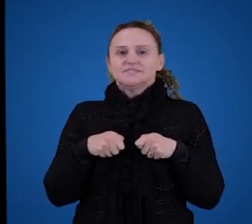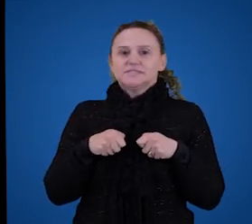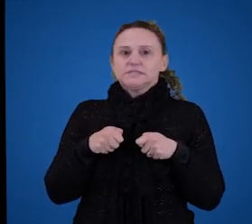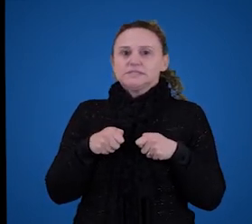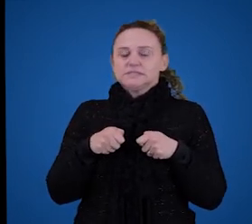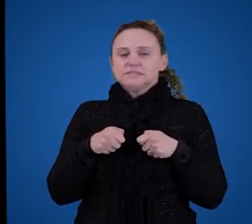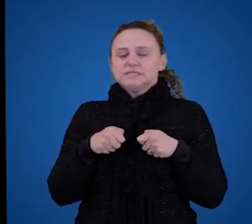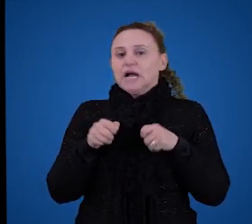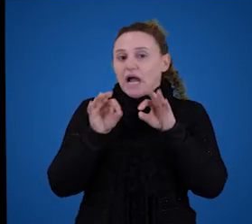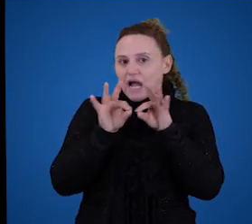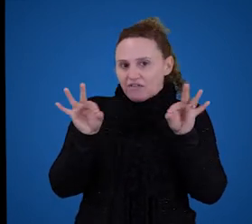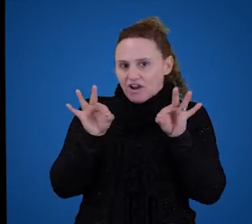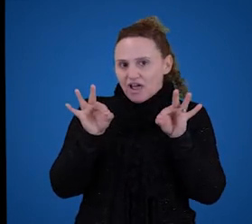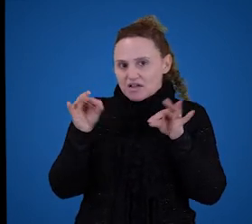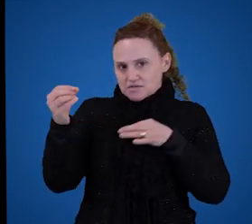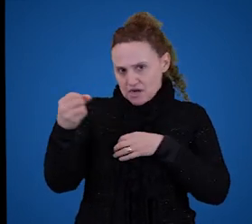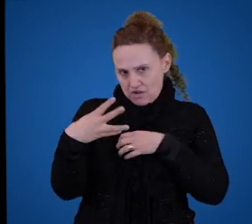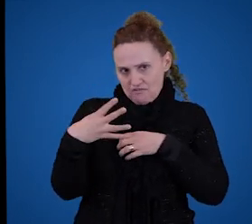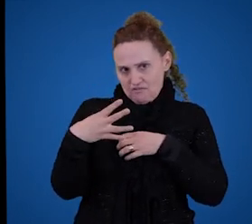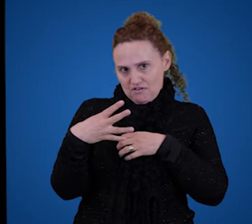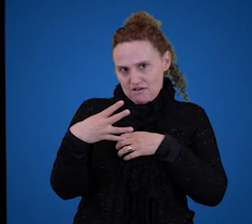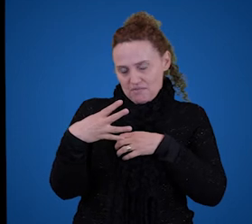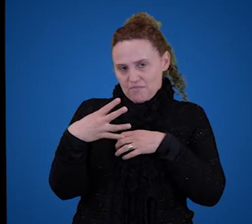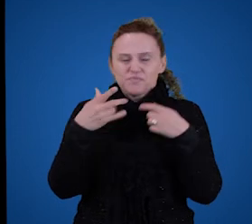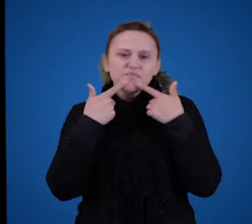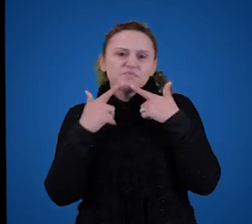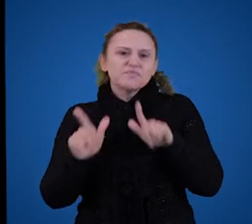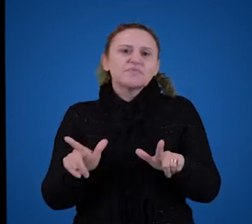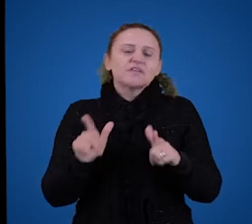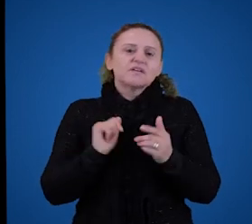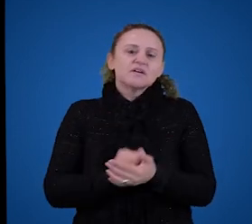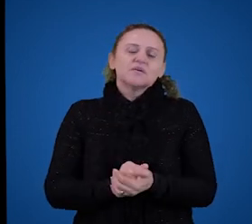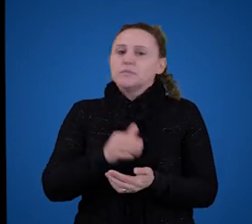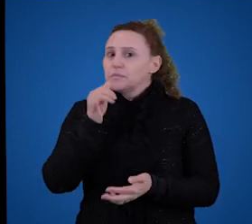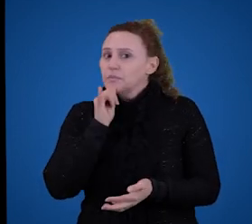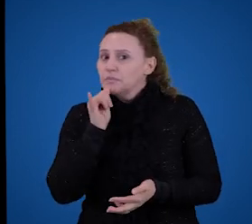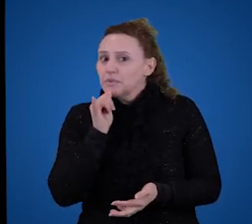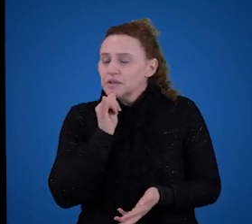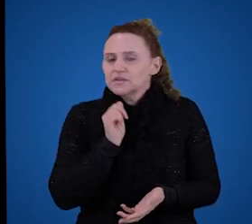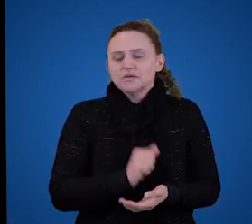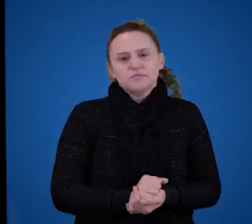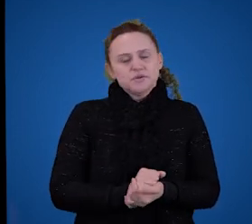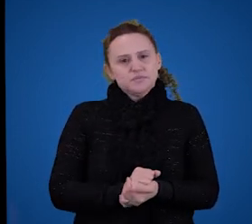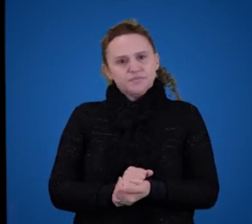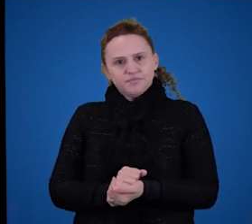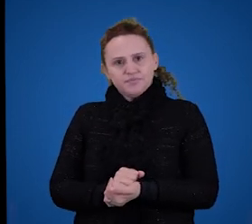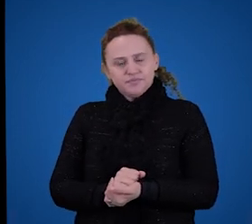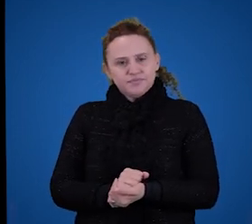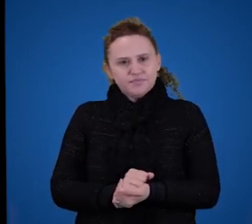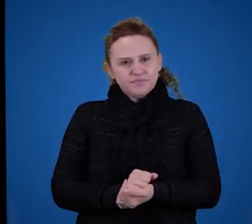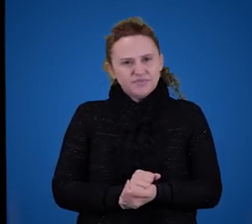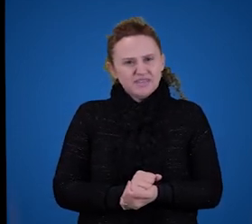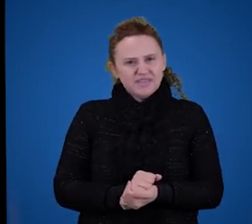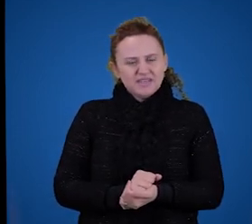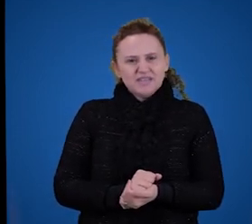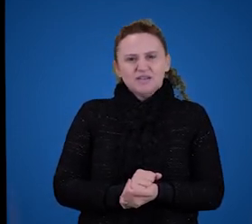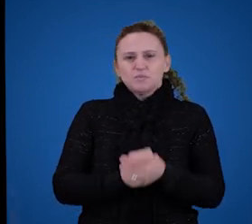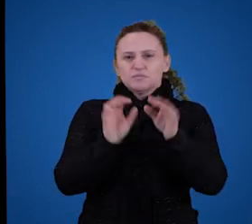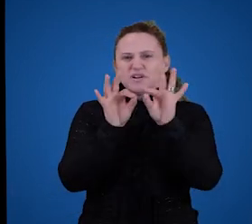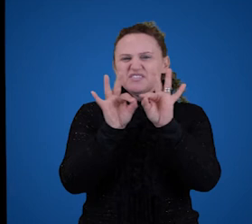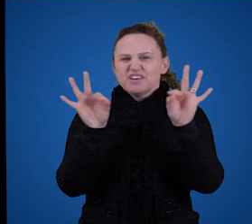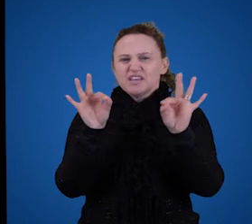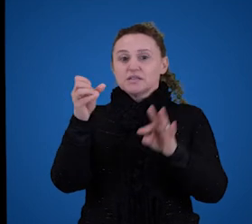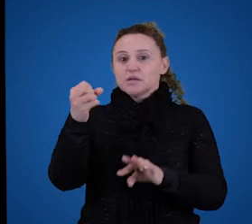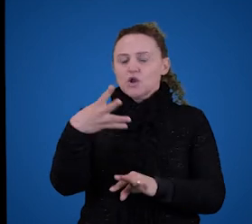explicada pela habilidade de falar uma língua. Por exemplo, pode ser o caso de que uma expressão completamente nova